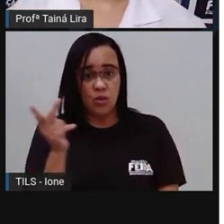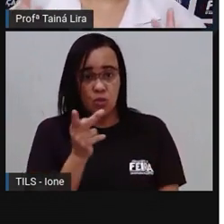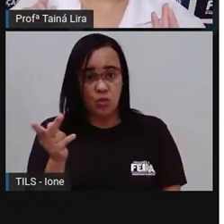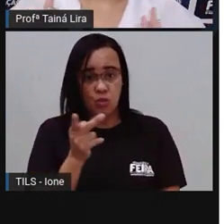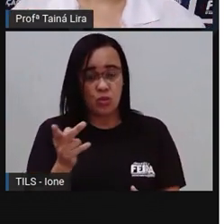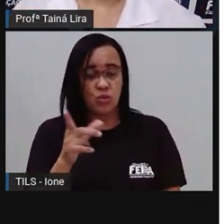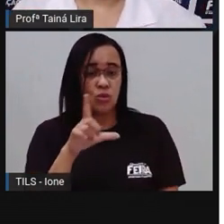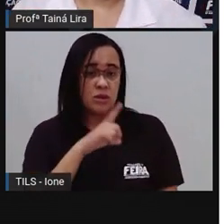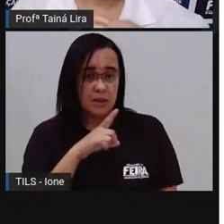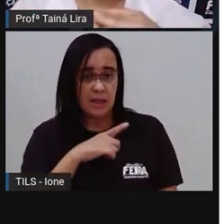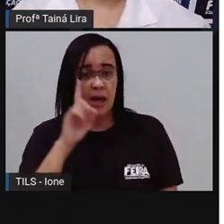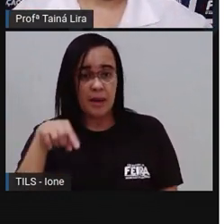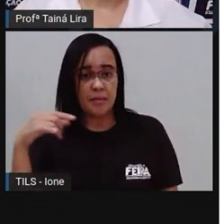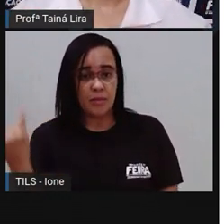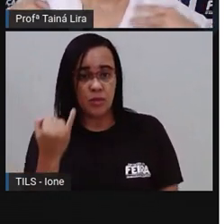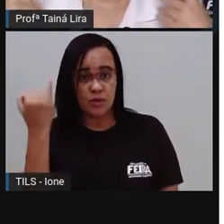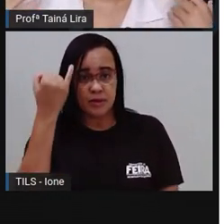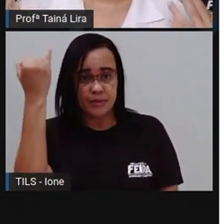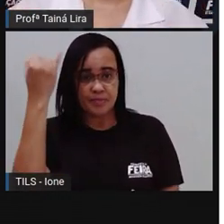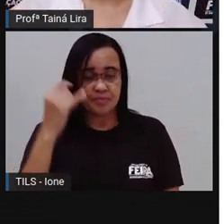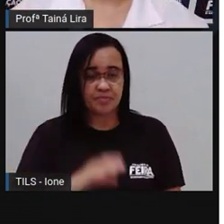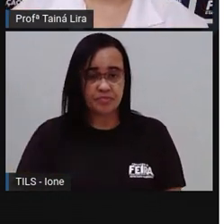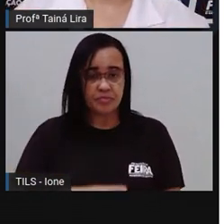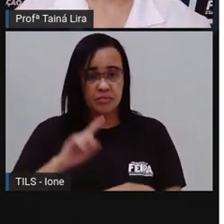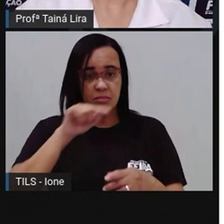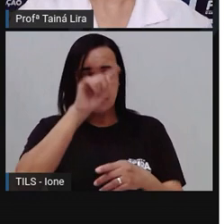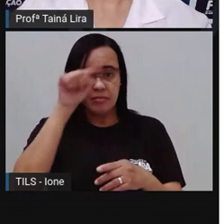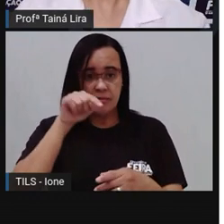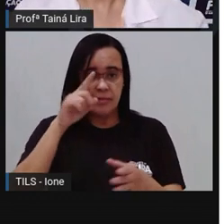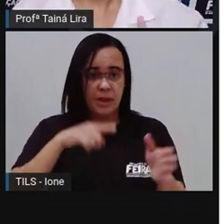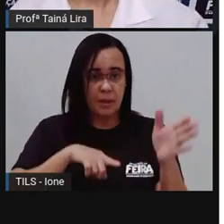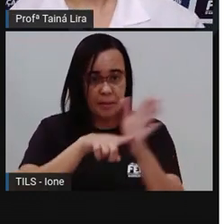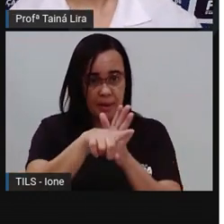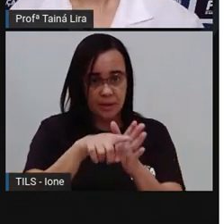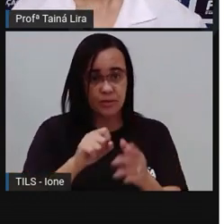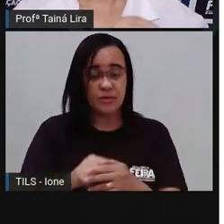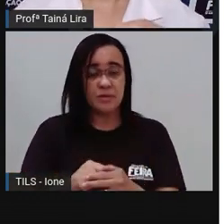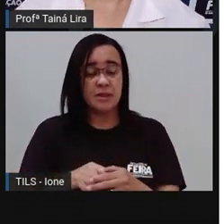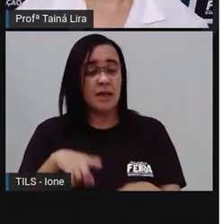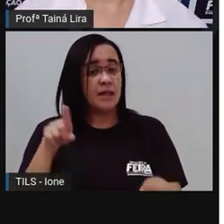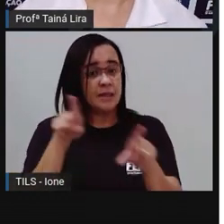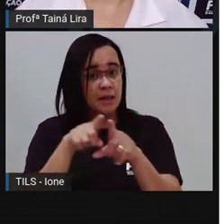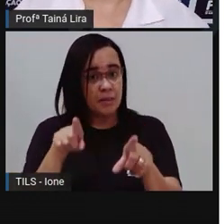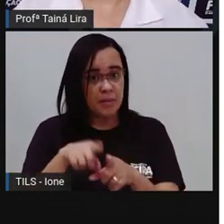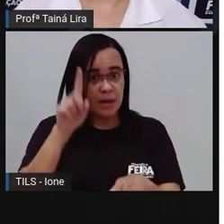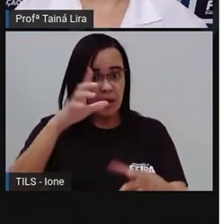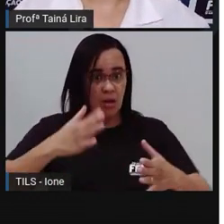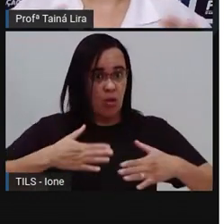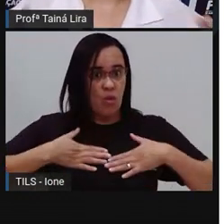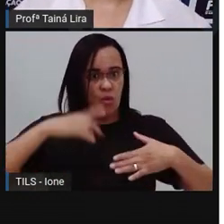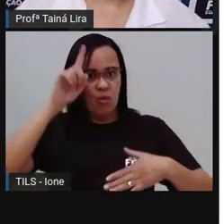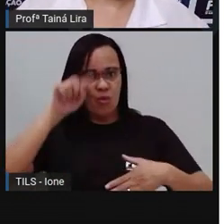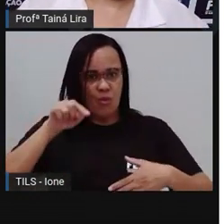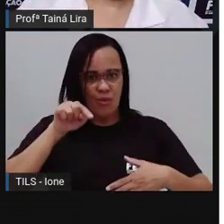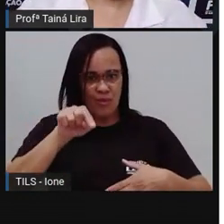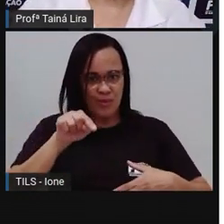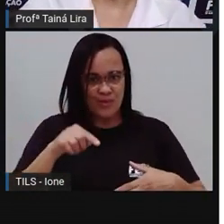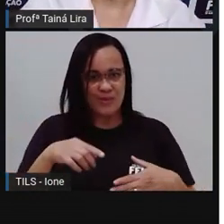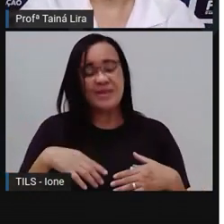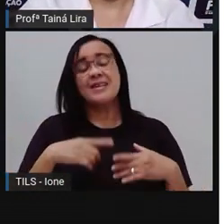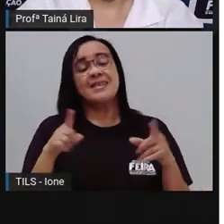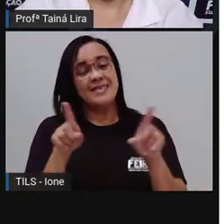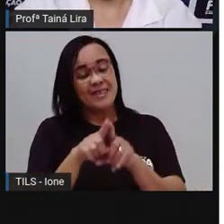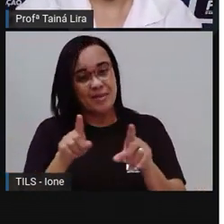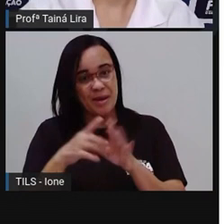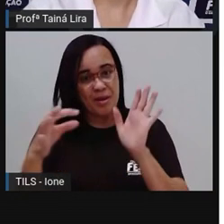interrogação e também do ponto de exclamação. Então, o ponto final é aquele que diz que eu concluí uma ideia. Eu estou